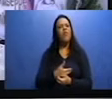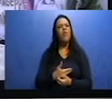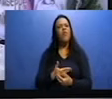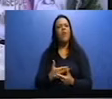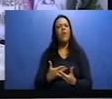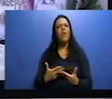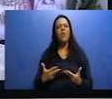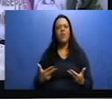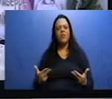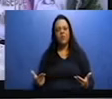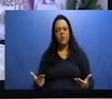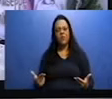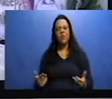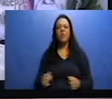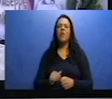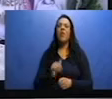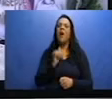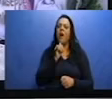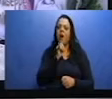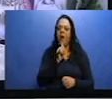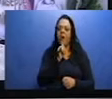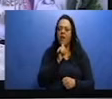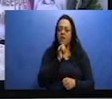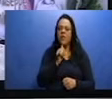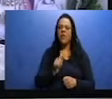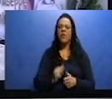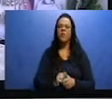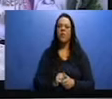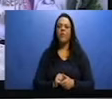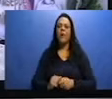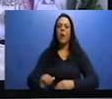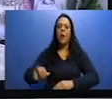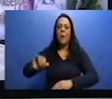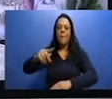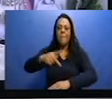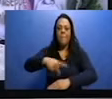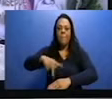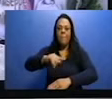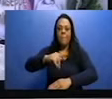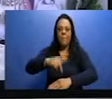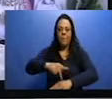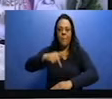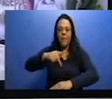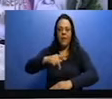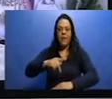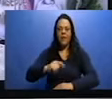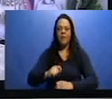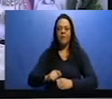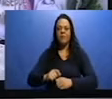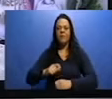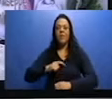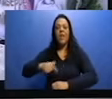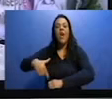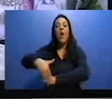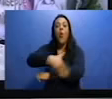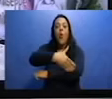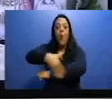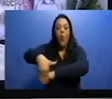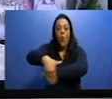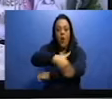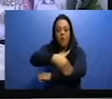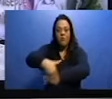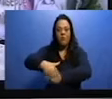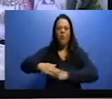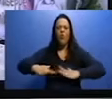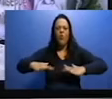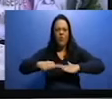pode observar algumas delas, né? Vamos citar algumas aqui. Olha só. A Praça Central, a rua principal, aquela rua mais movimentada, que normalmente